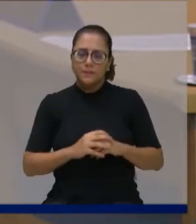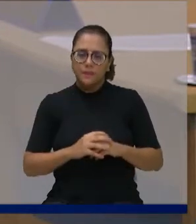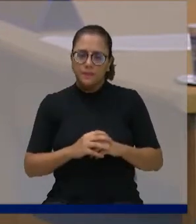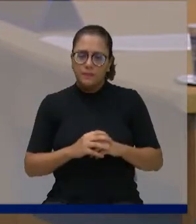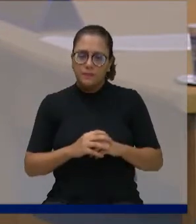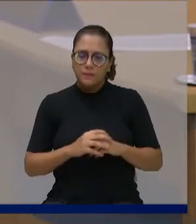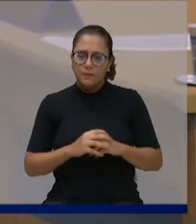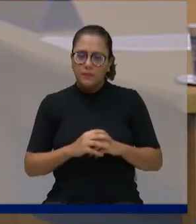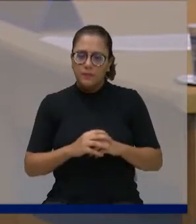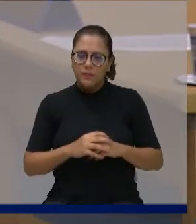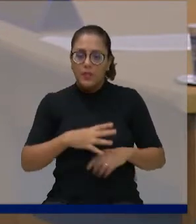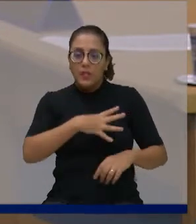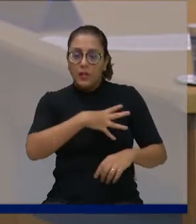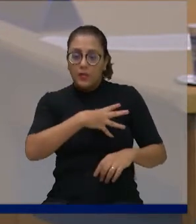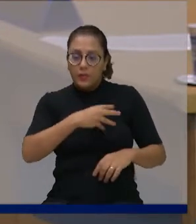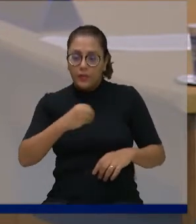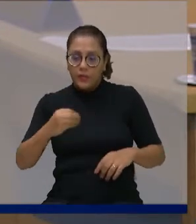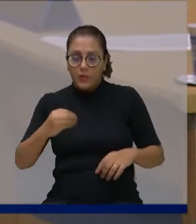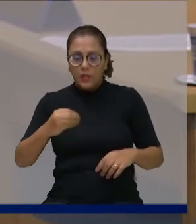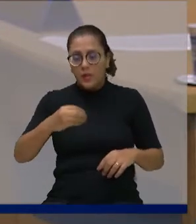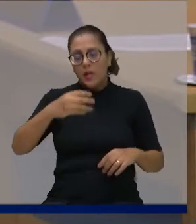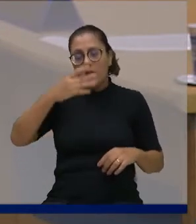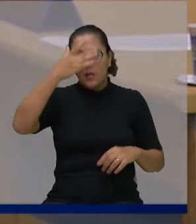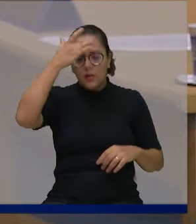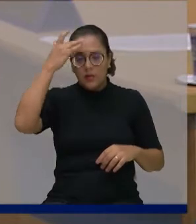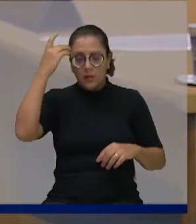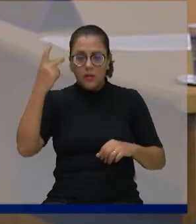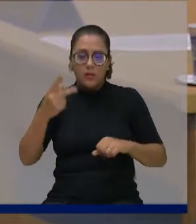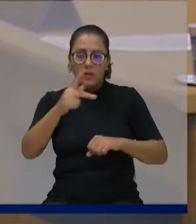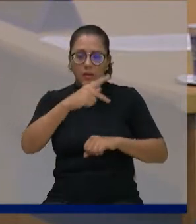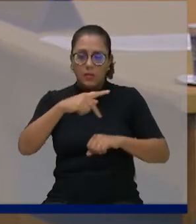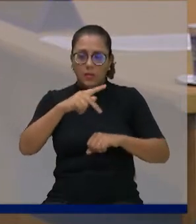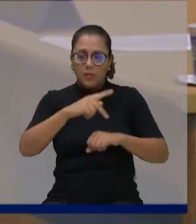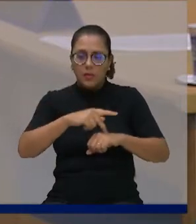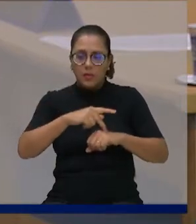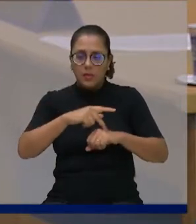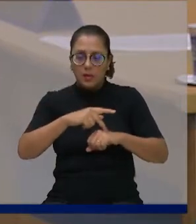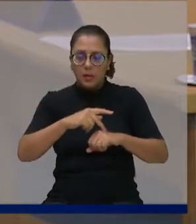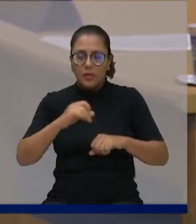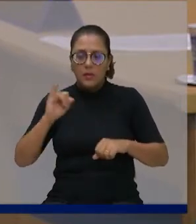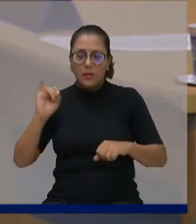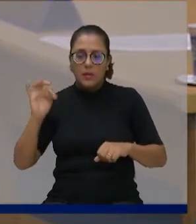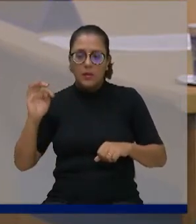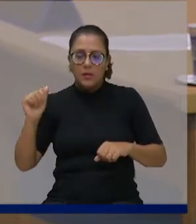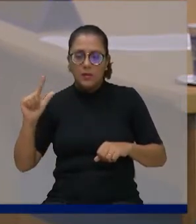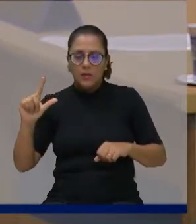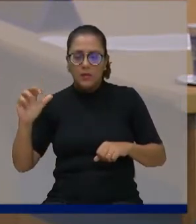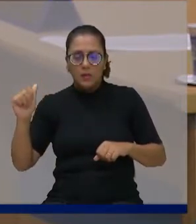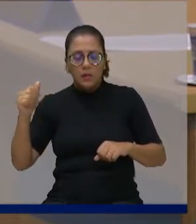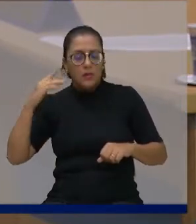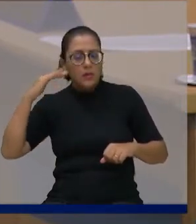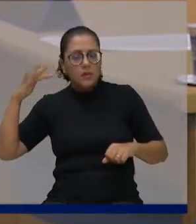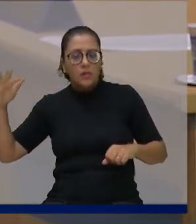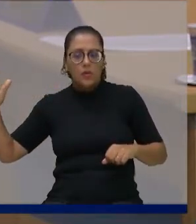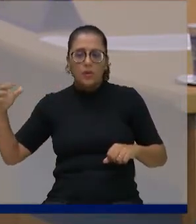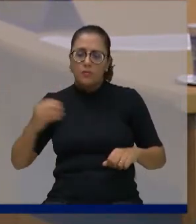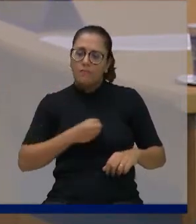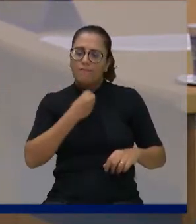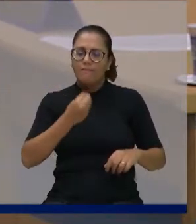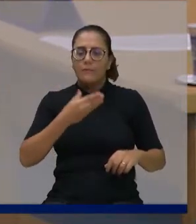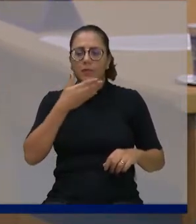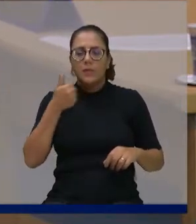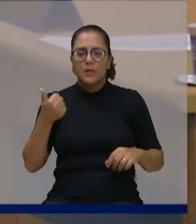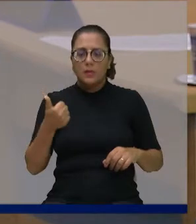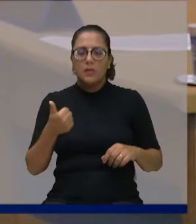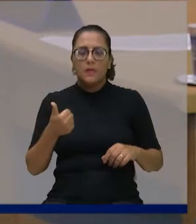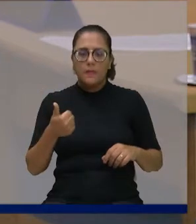Filha de imigrantes italianos que vieram ao Brasil atrás de um sonho de uma vida melhor. Desse cedo,